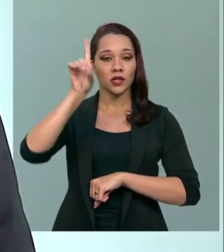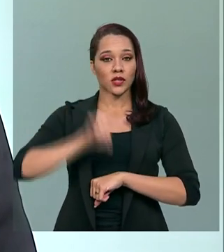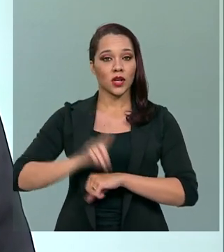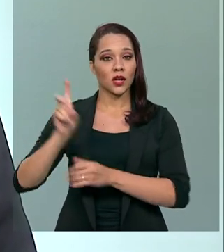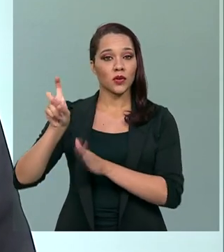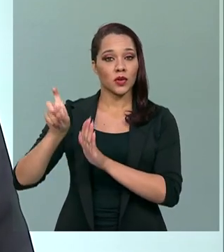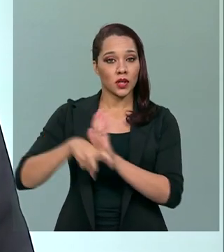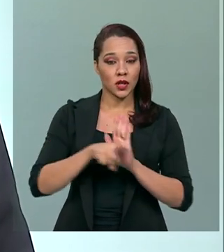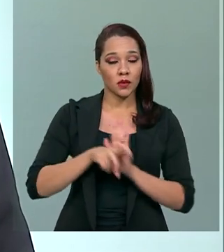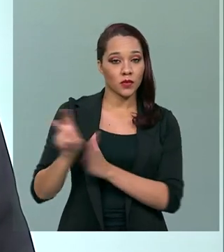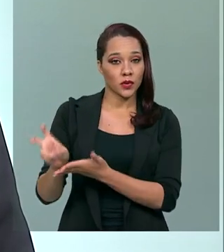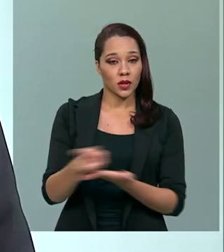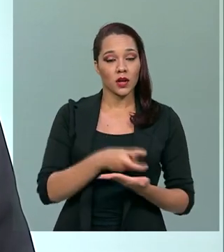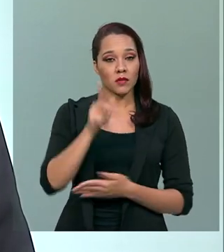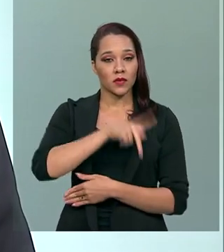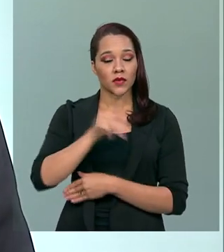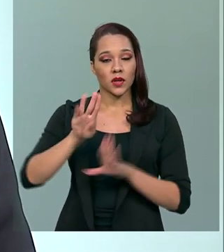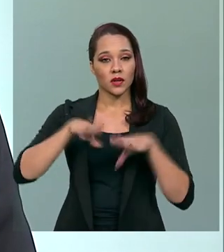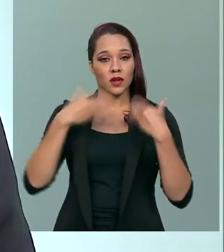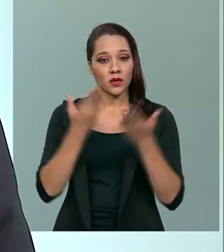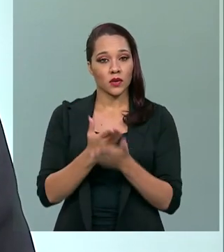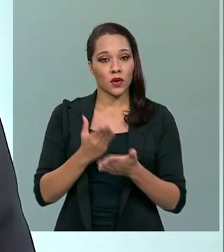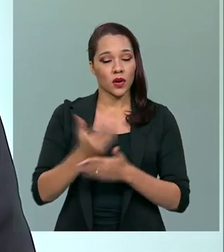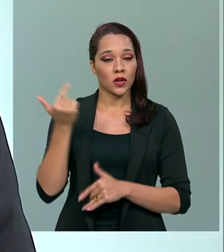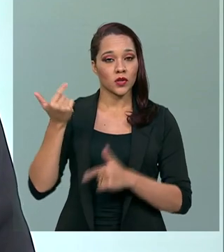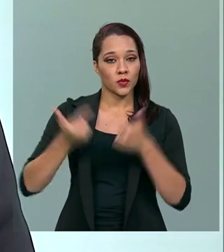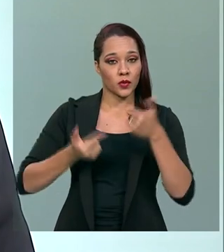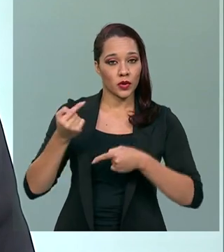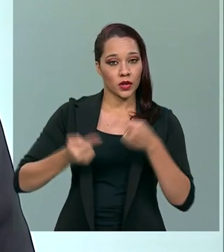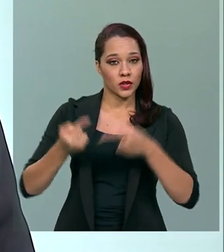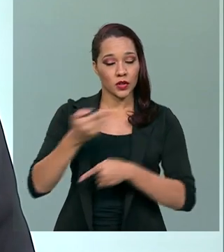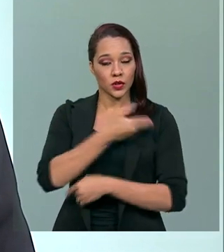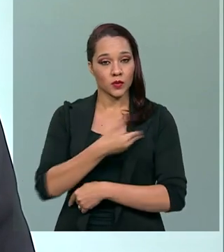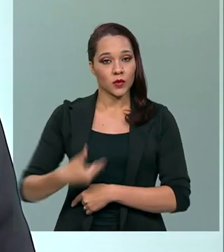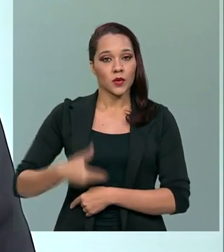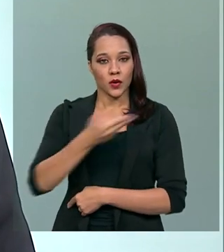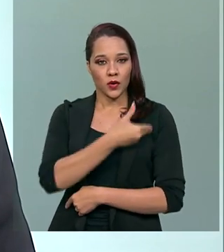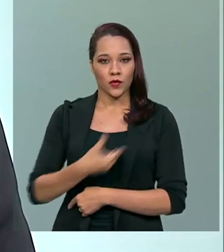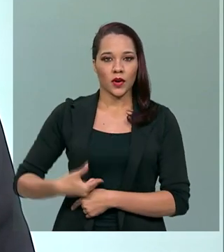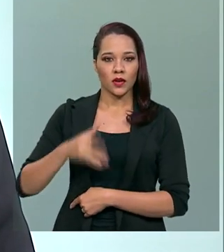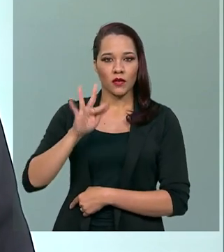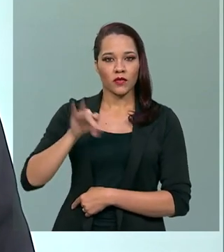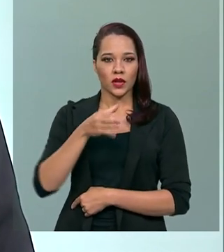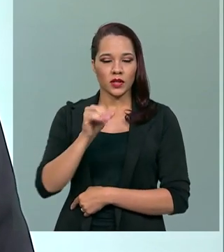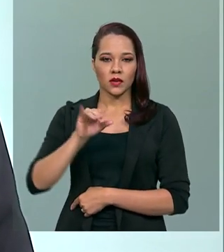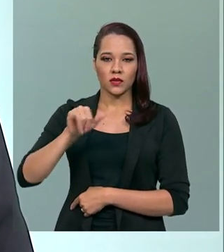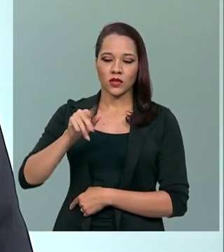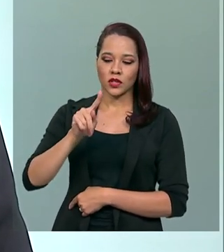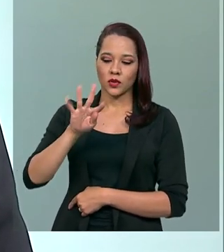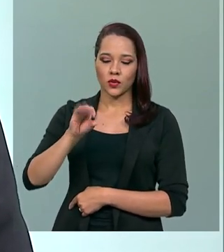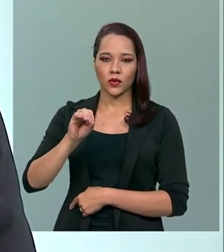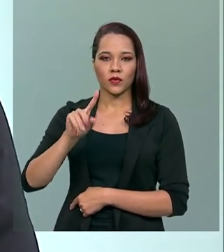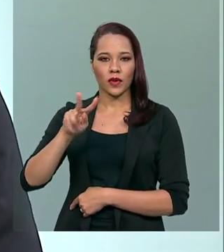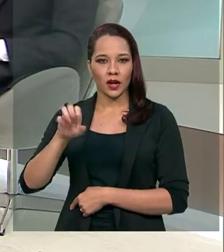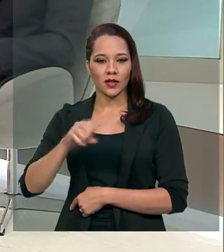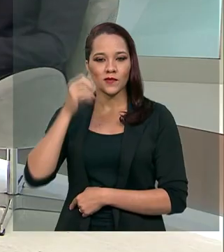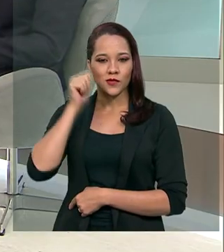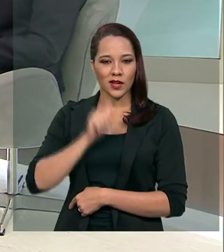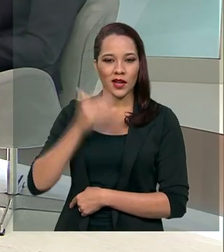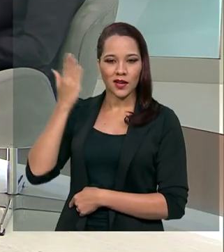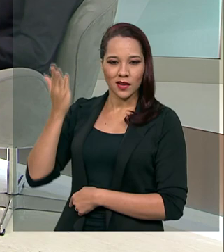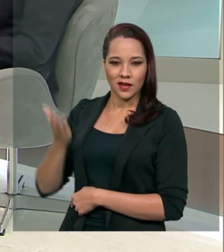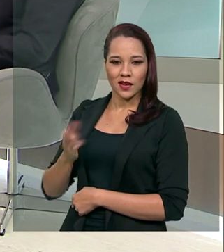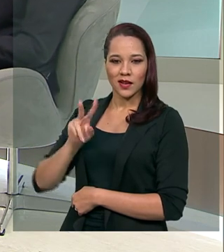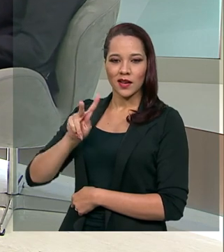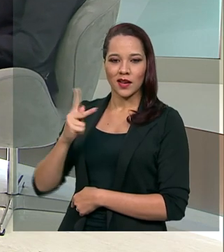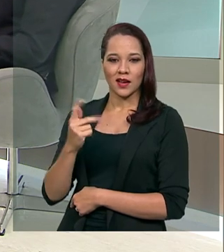Tributário e professora da Escola de Políticas Públicas e Governo da Fundação Getúlio Vargas, Radassa Santana. Seja